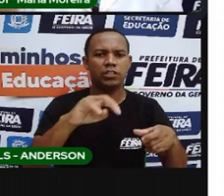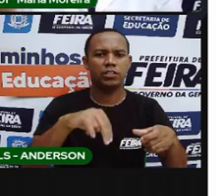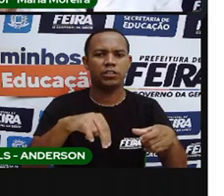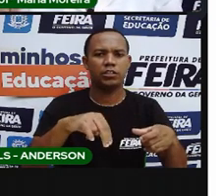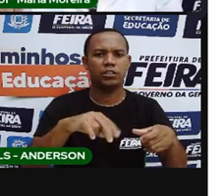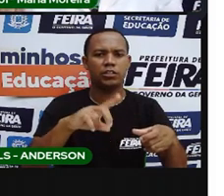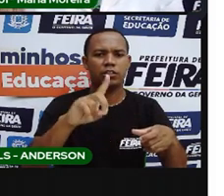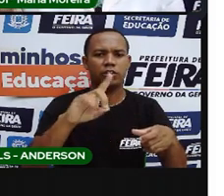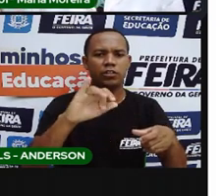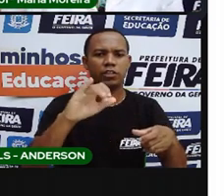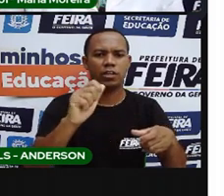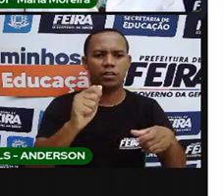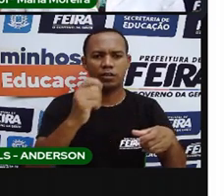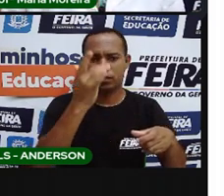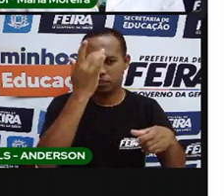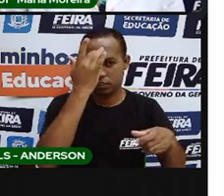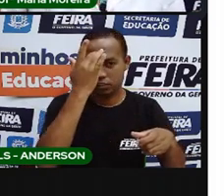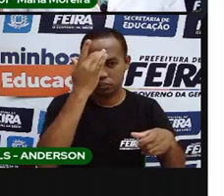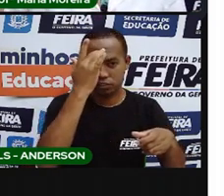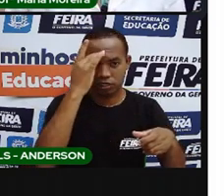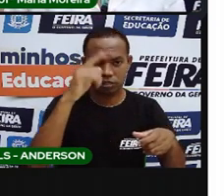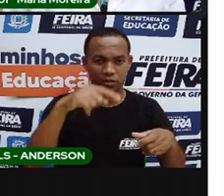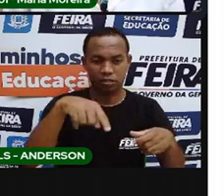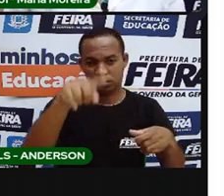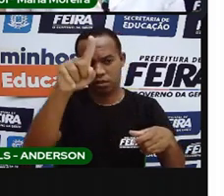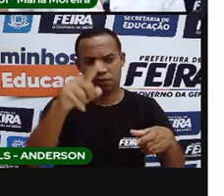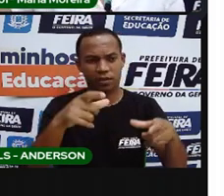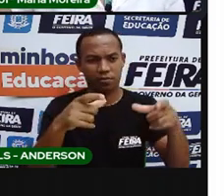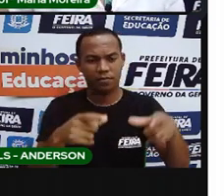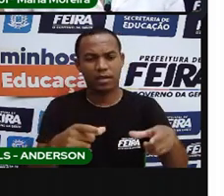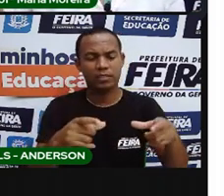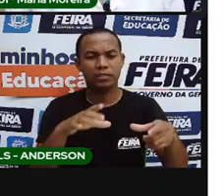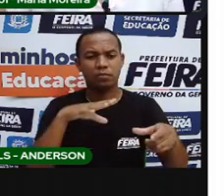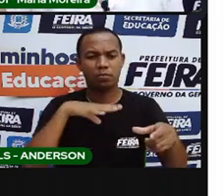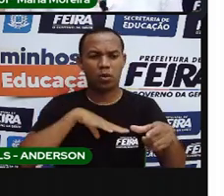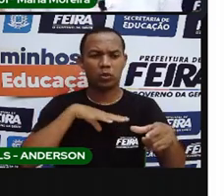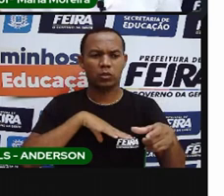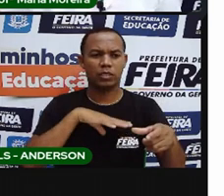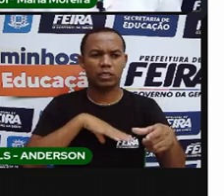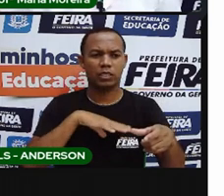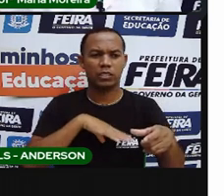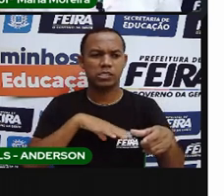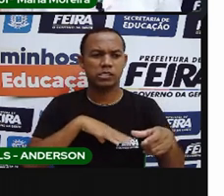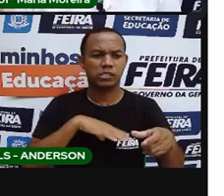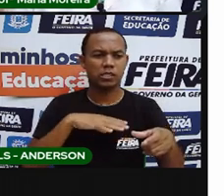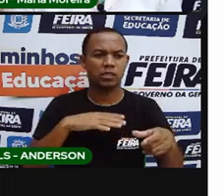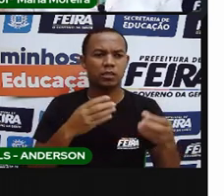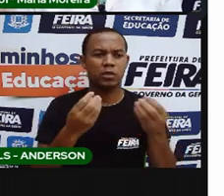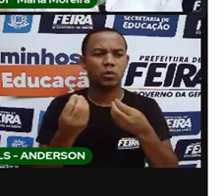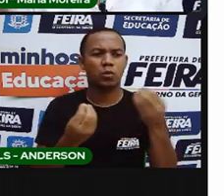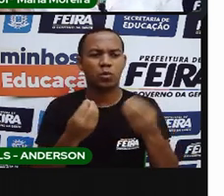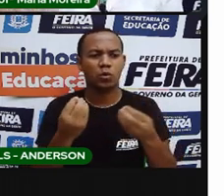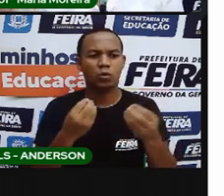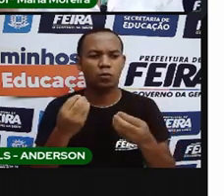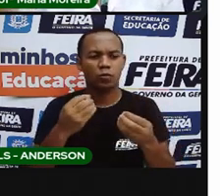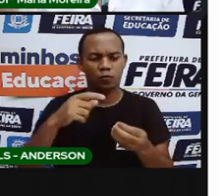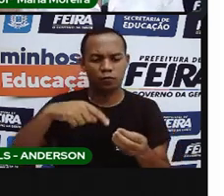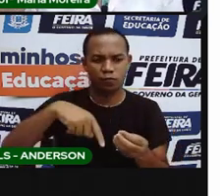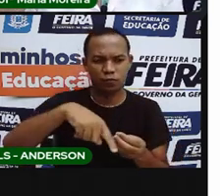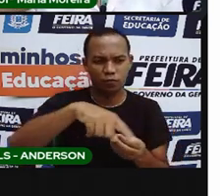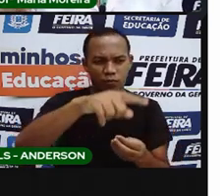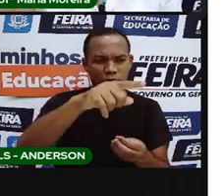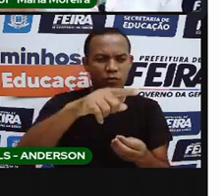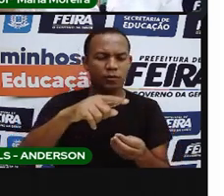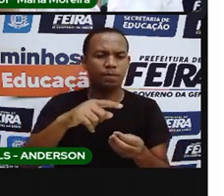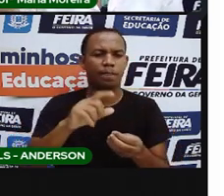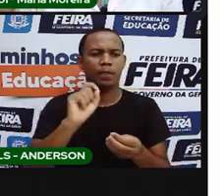não foi bem assim. Os portugueses não se perderam, não vieram assim. Então, ah, eu não sei por onde eu estou indo, né? Mas, com o passar do